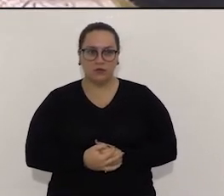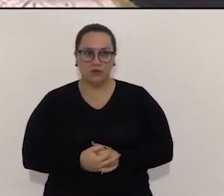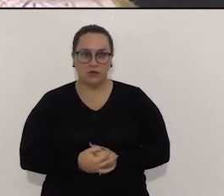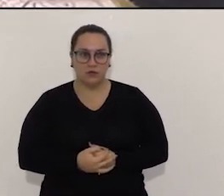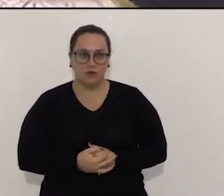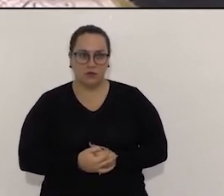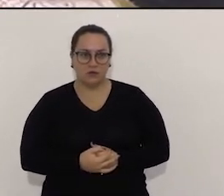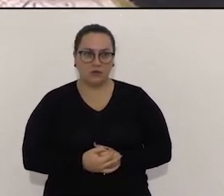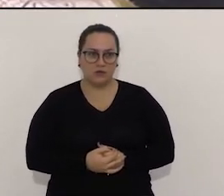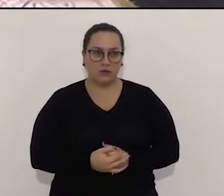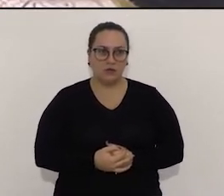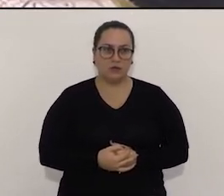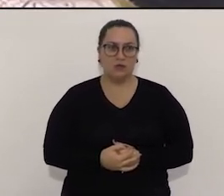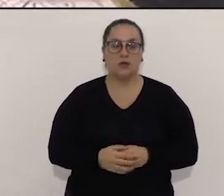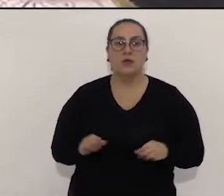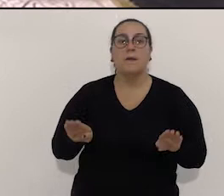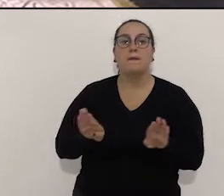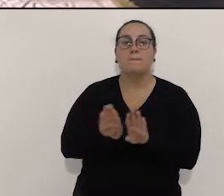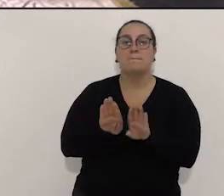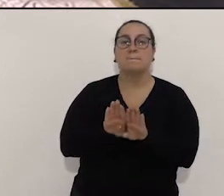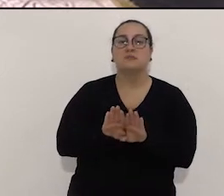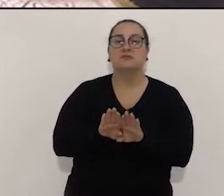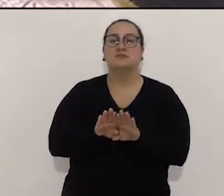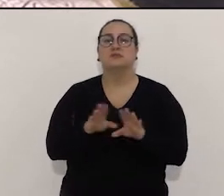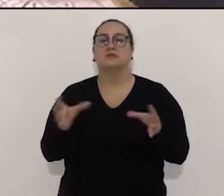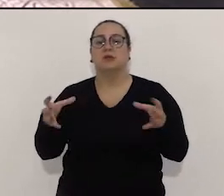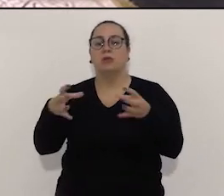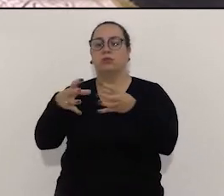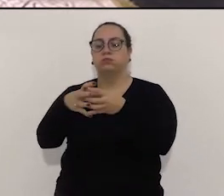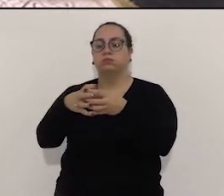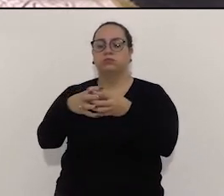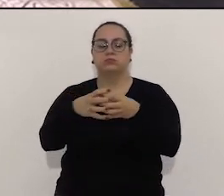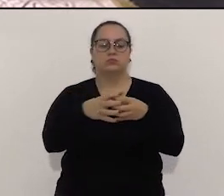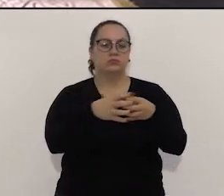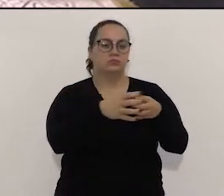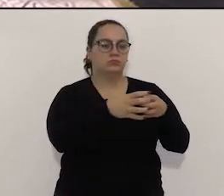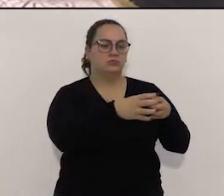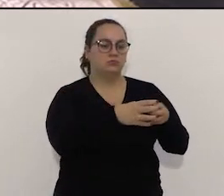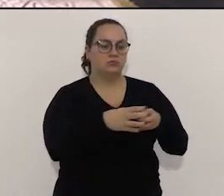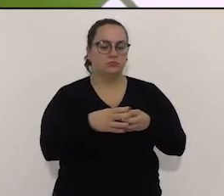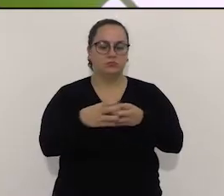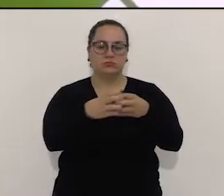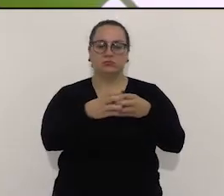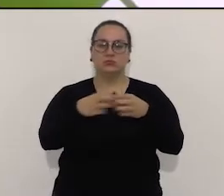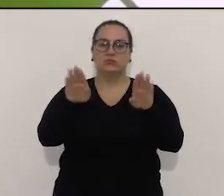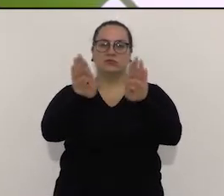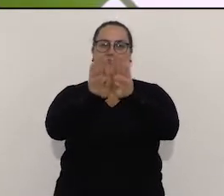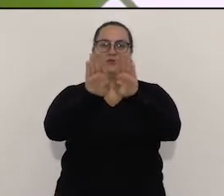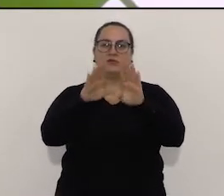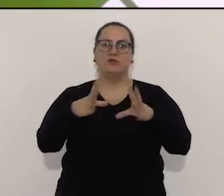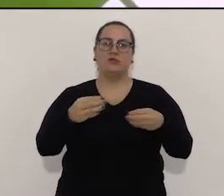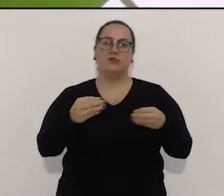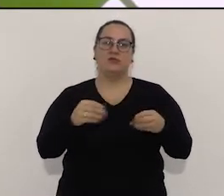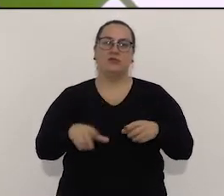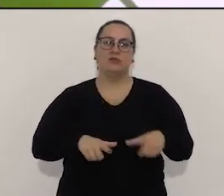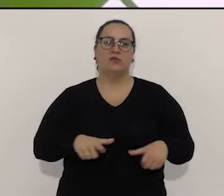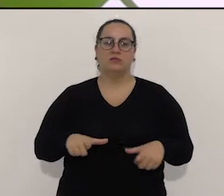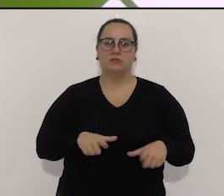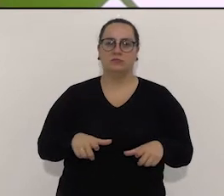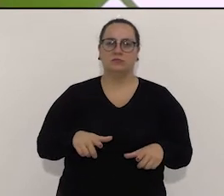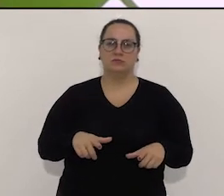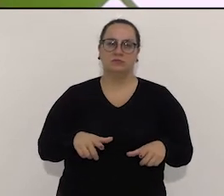E... Para evitar o fechamento de empresas. Incubadoras, incubadoras de pequenos negócios. Porque a fecha muito empresas. É função do poder